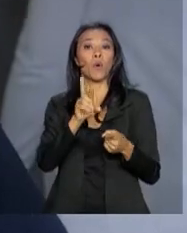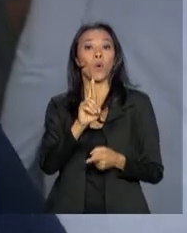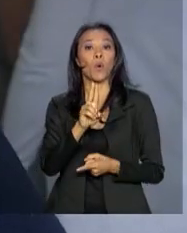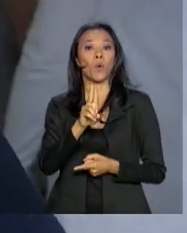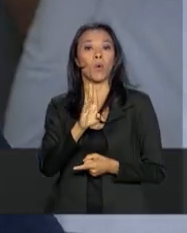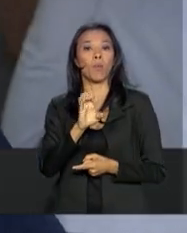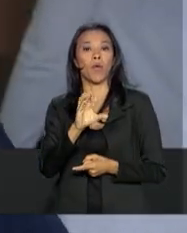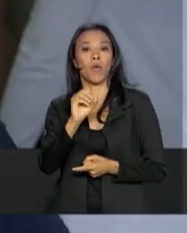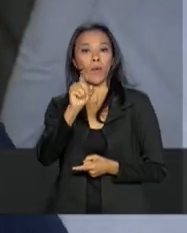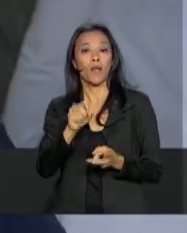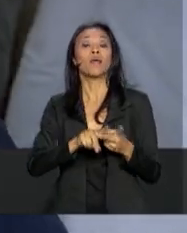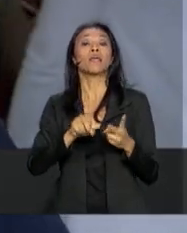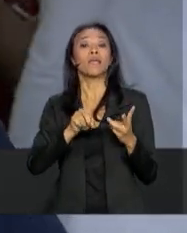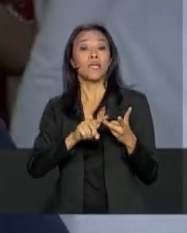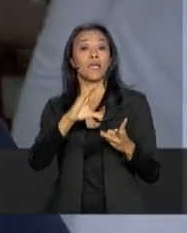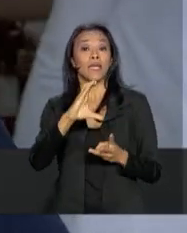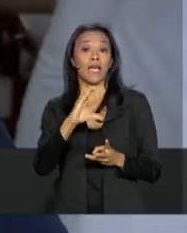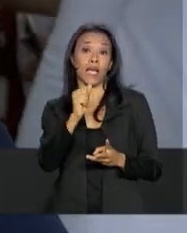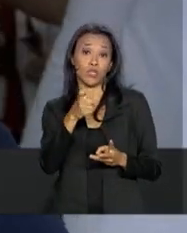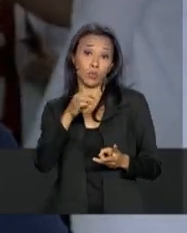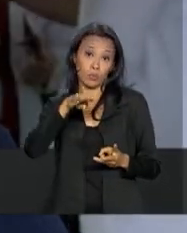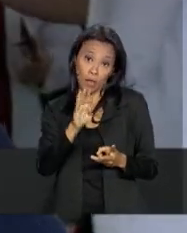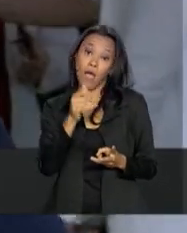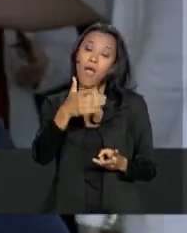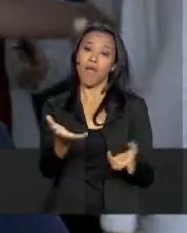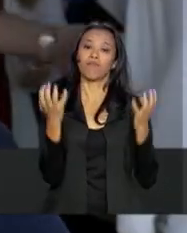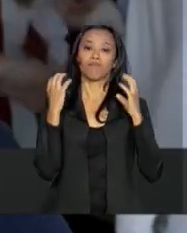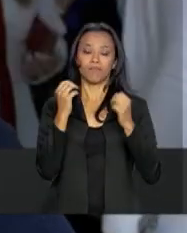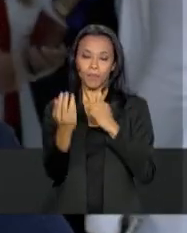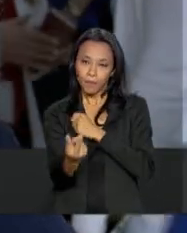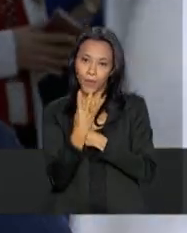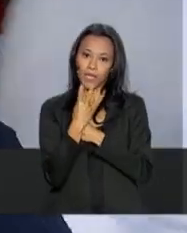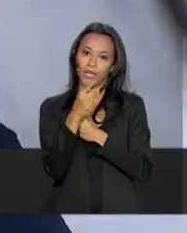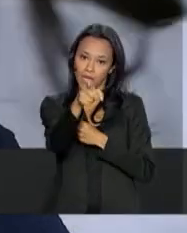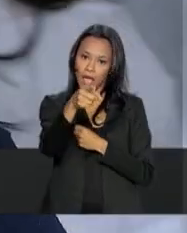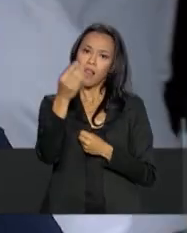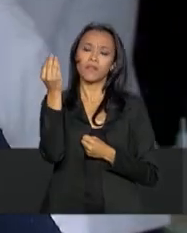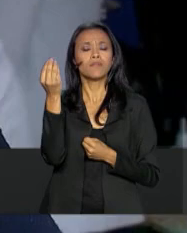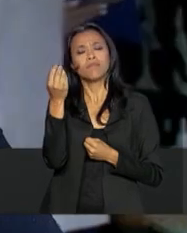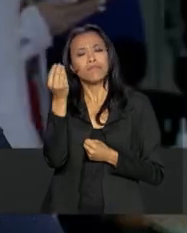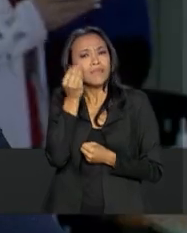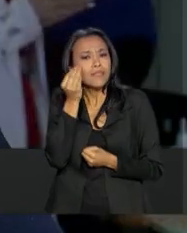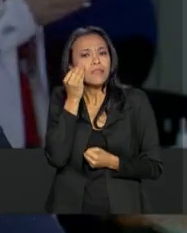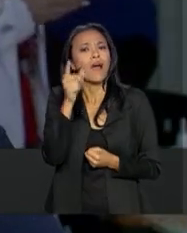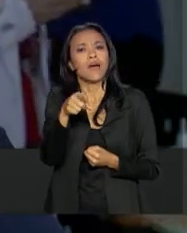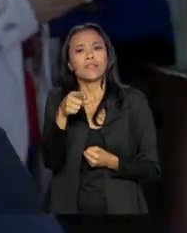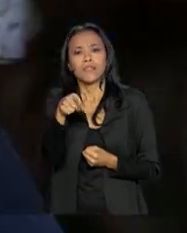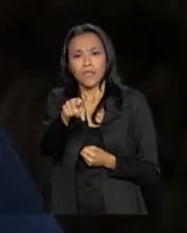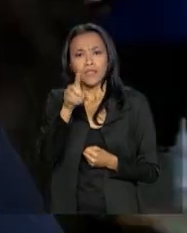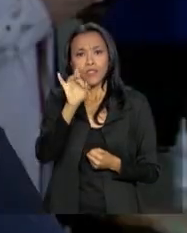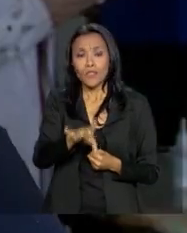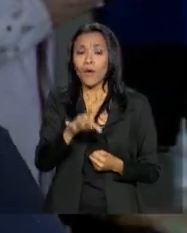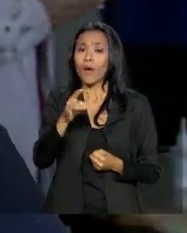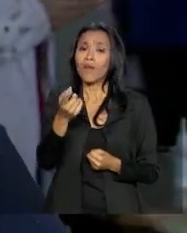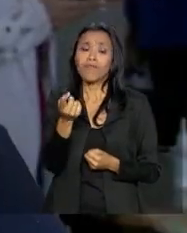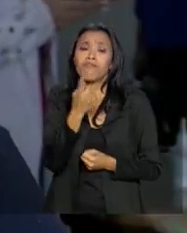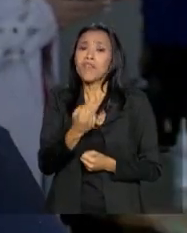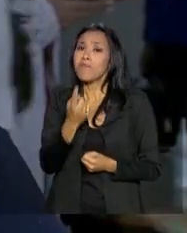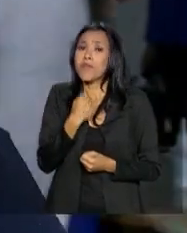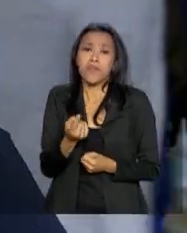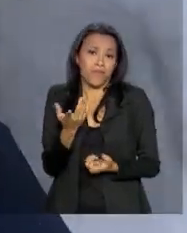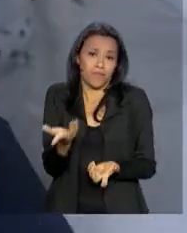vacinas muito seguras, São vacinas que são muito testadas. E o máximo que pode acontecer é para a vacina do sarampo de ficar uma